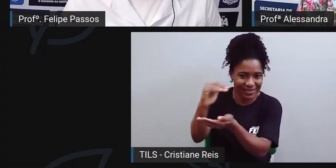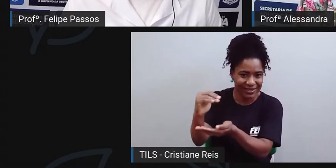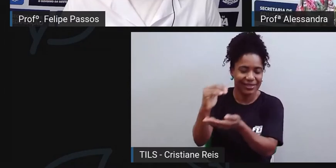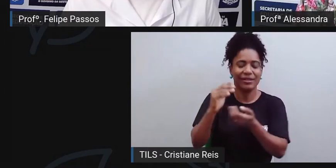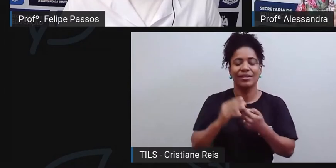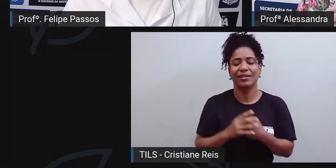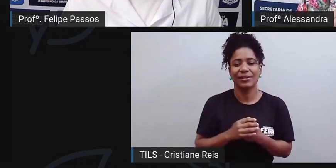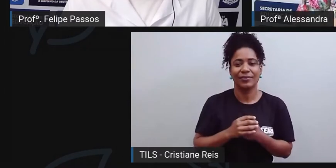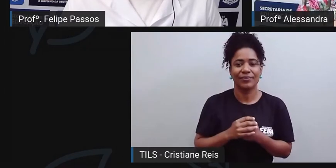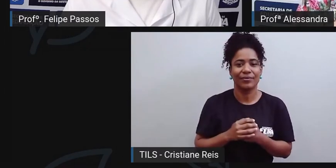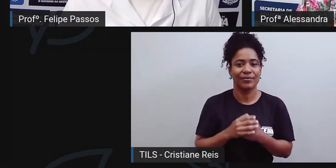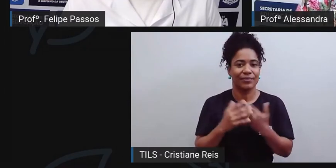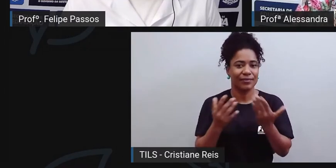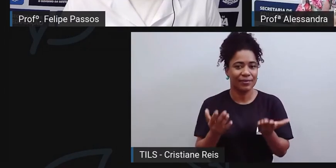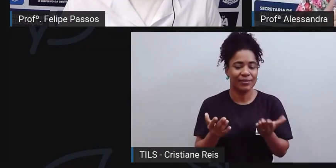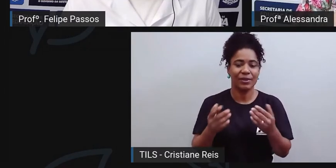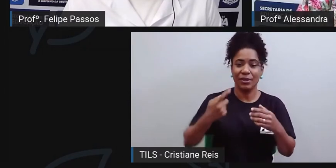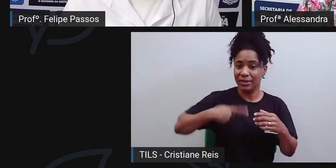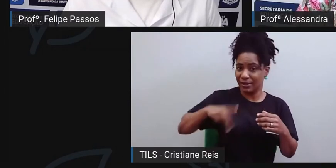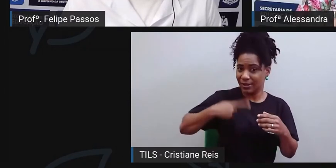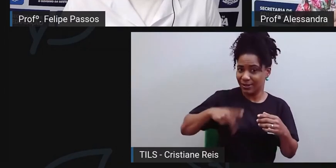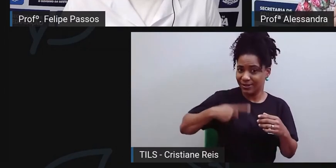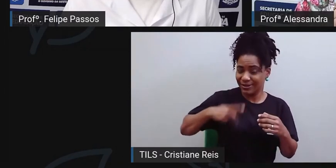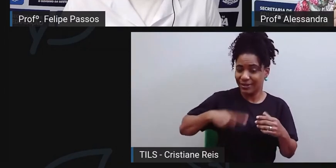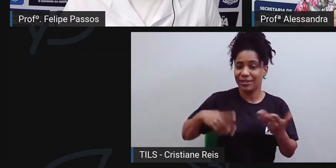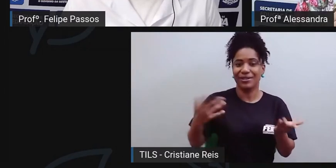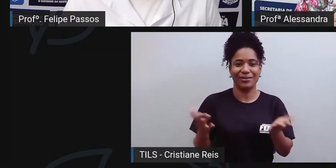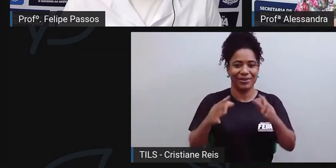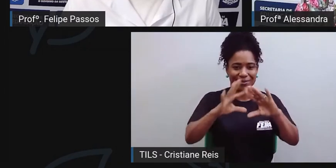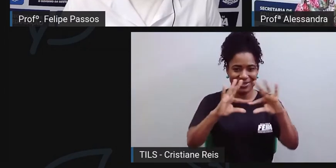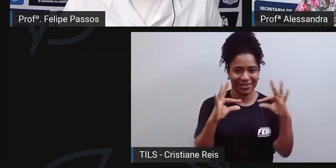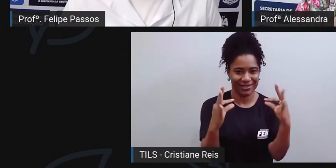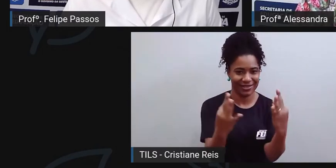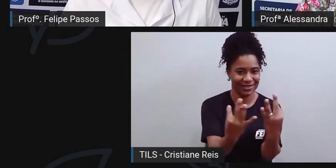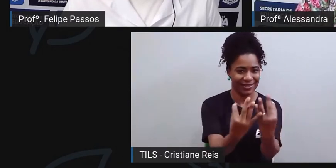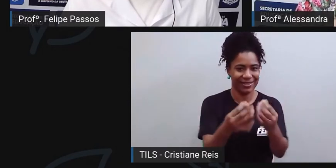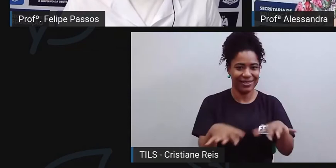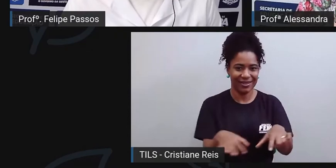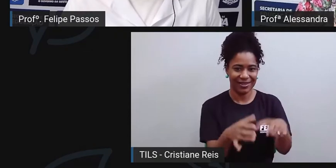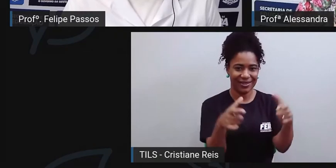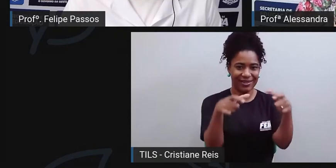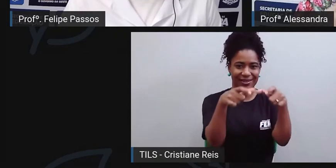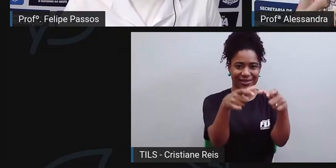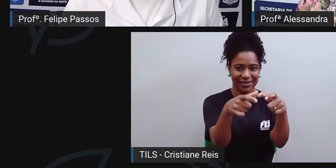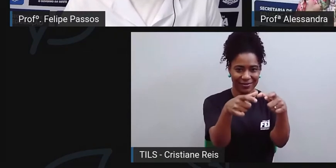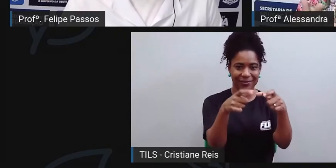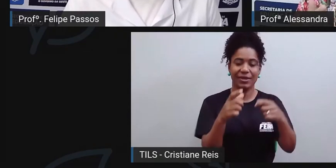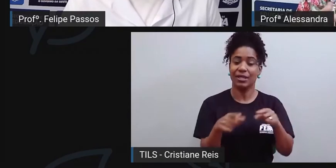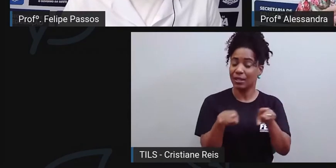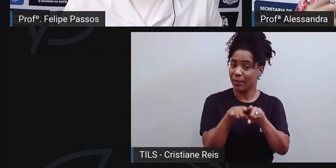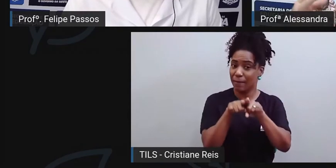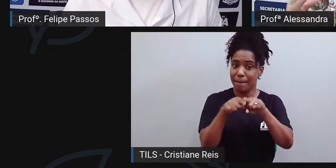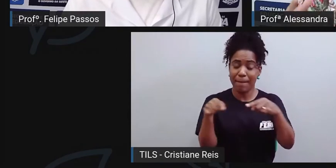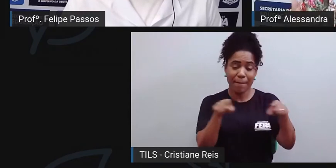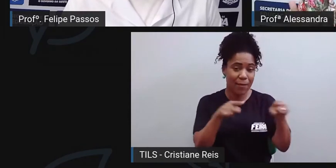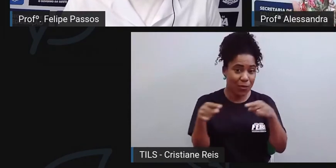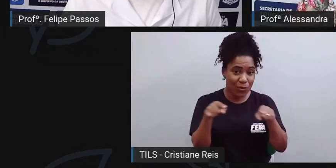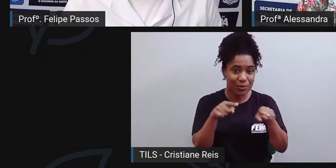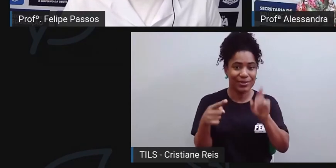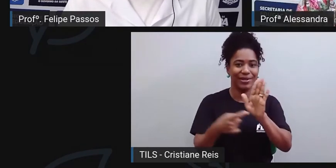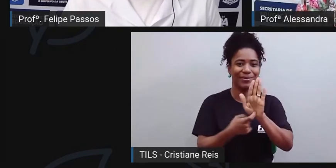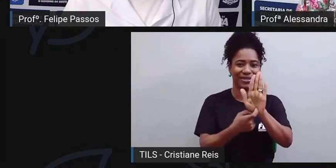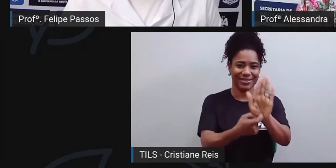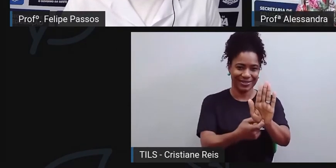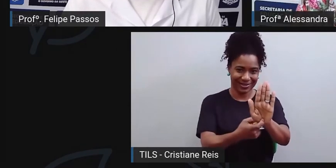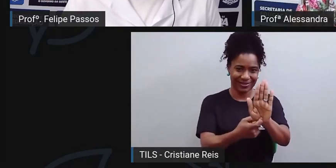principalmente em termos de tecido, de cerâmica, mas, assim, em termos de cultura, em termos de música, de apresentações,